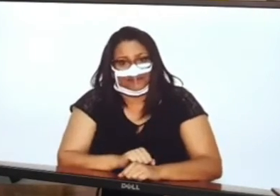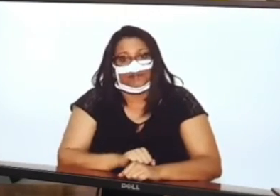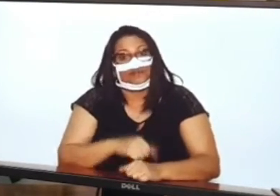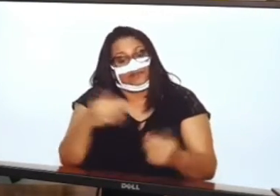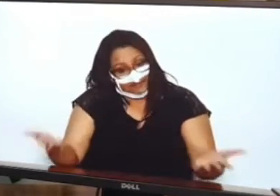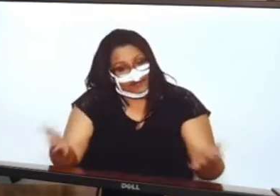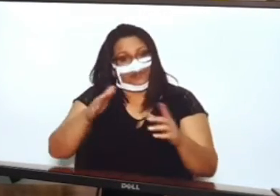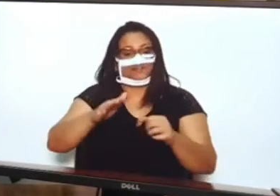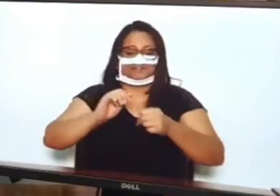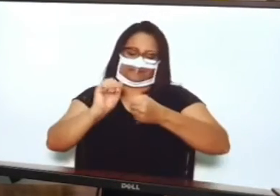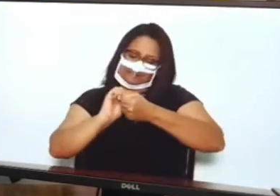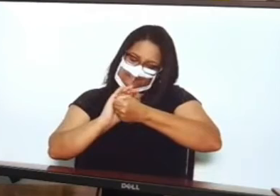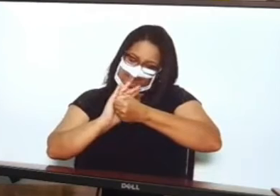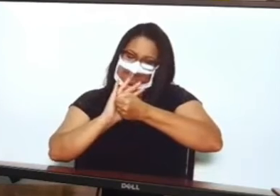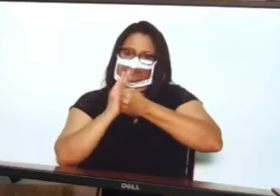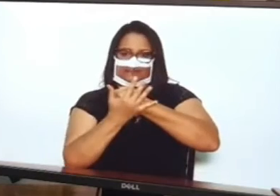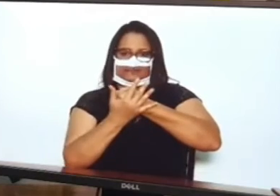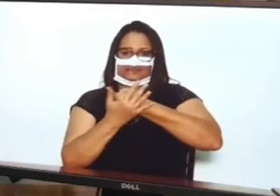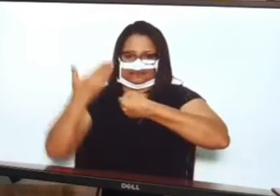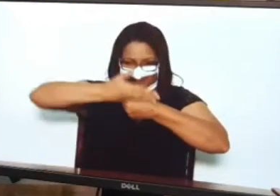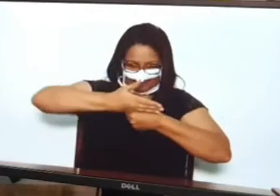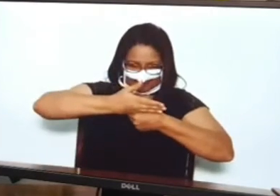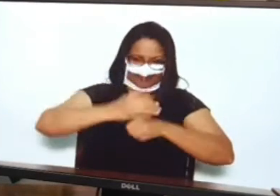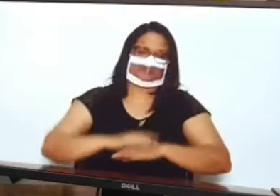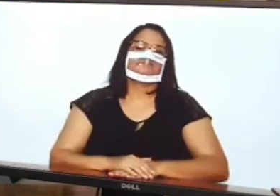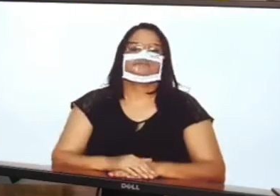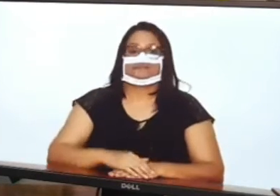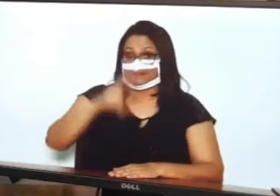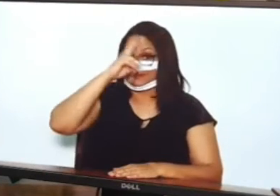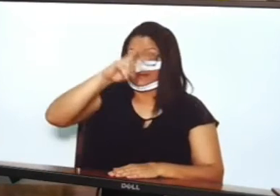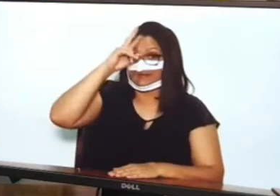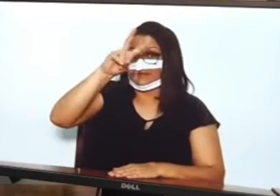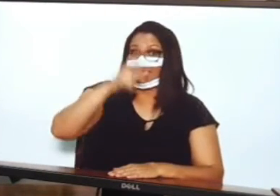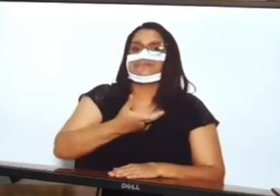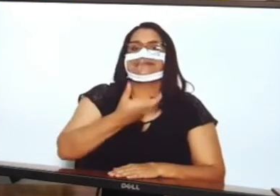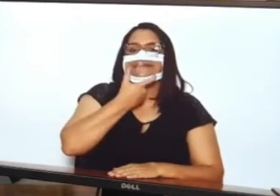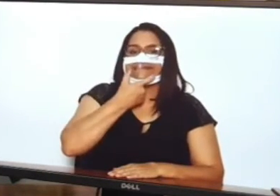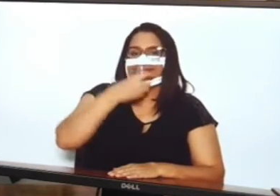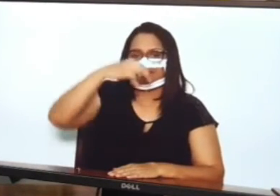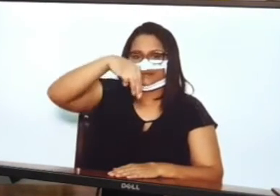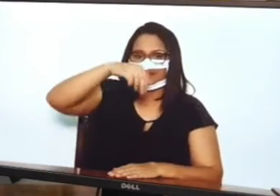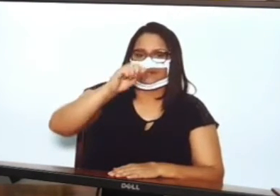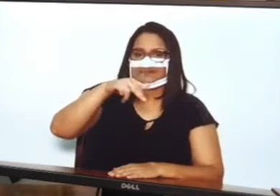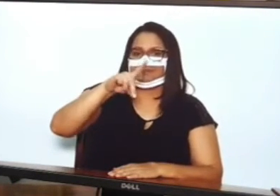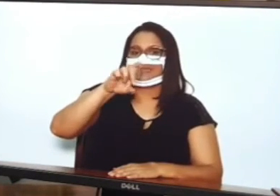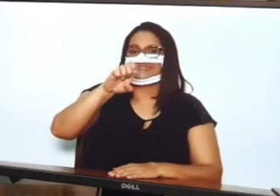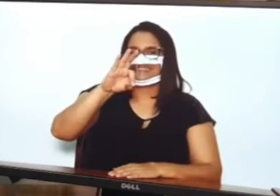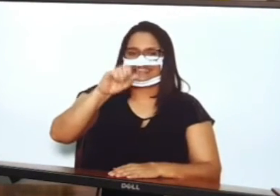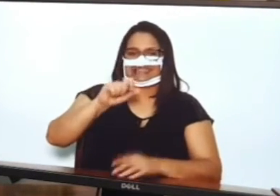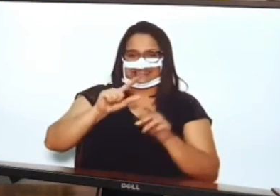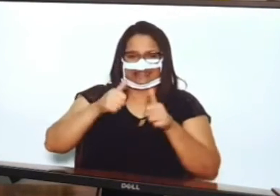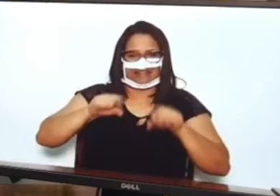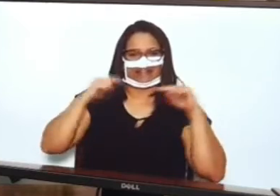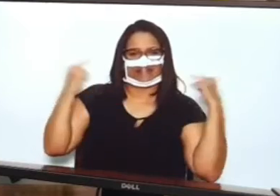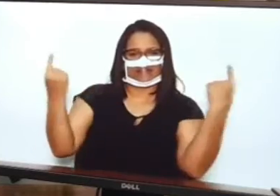eu lembro do Mandetta falando nas reuniões de ministros, vamos ter caminhões do exército catando corpos pelas ruas, meu Deus do céu,